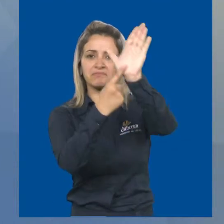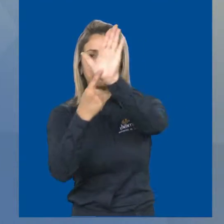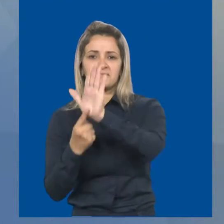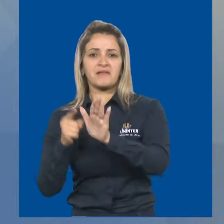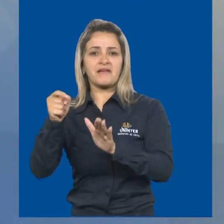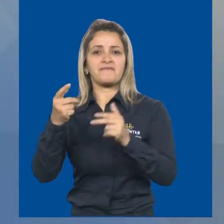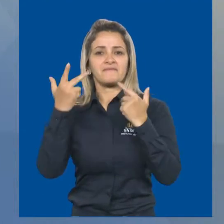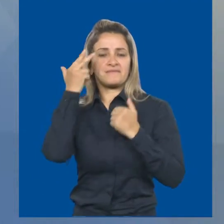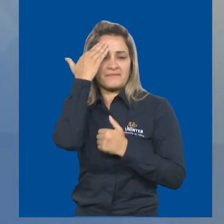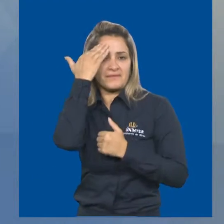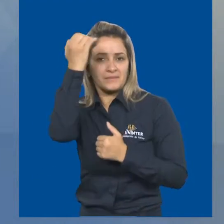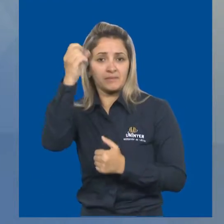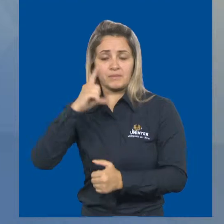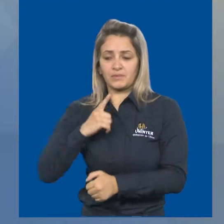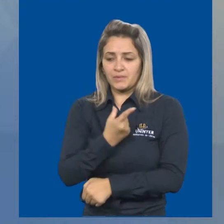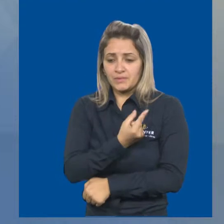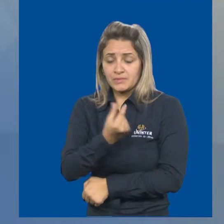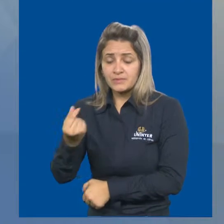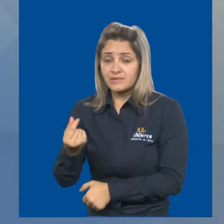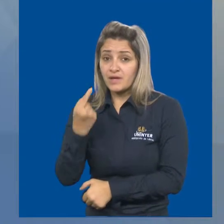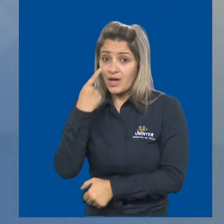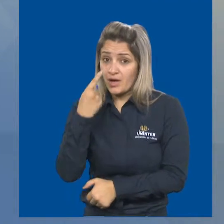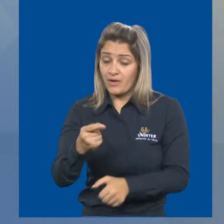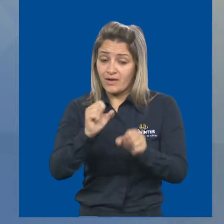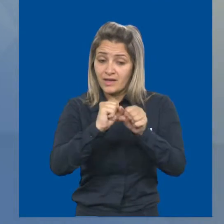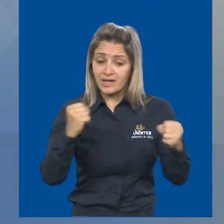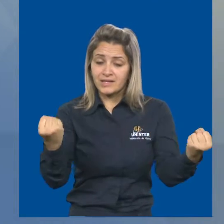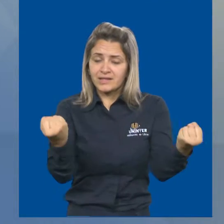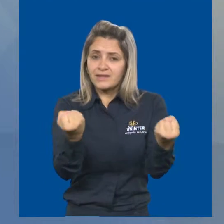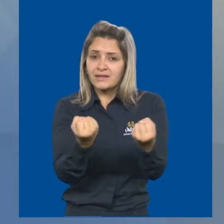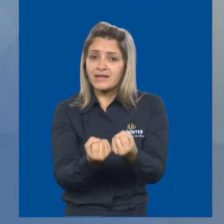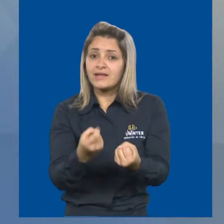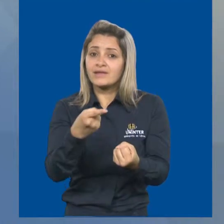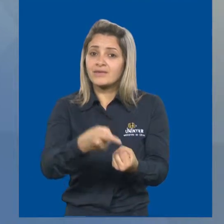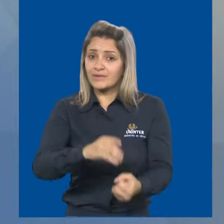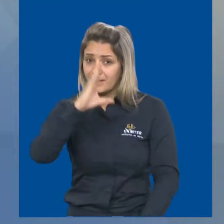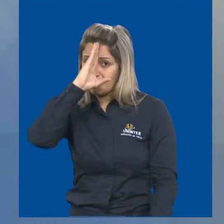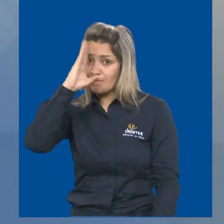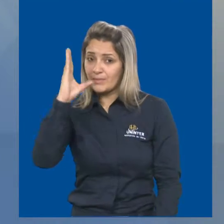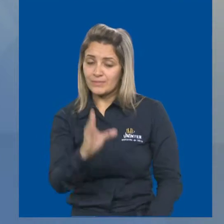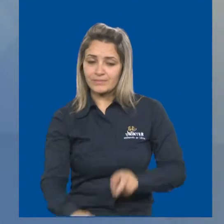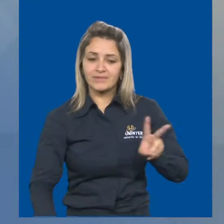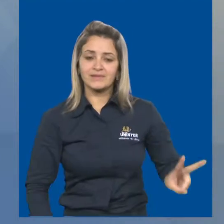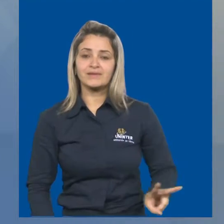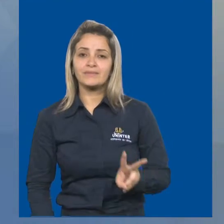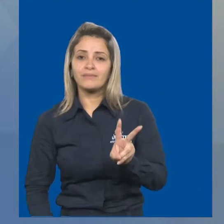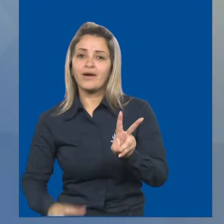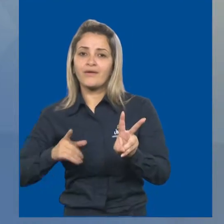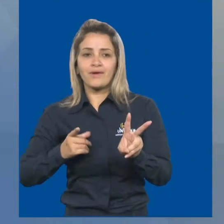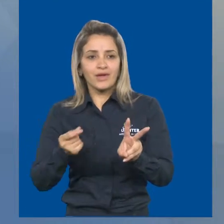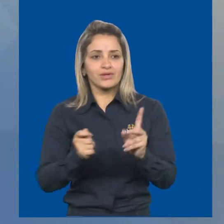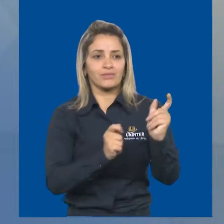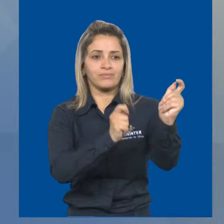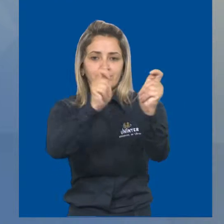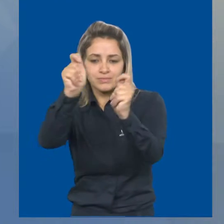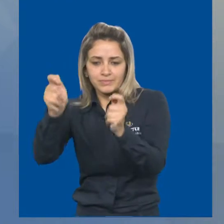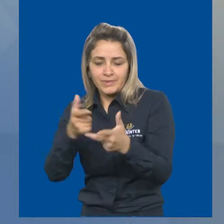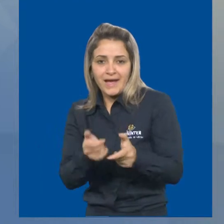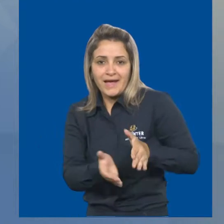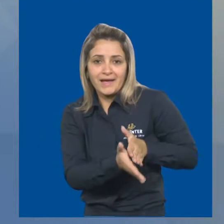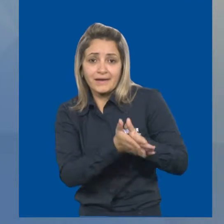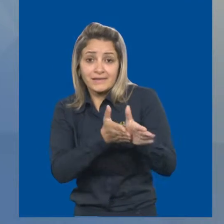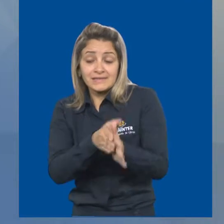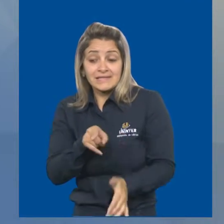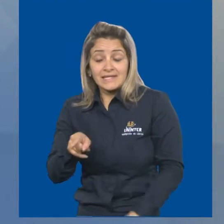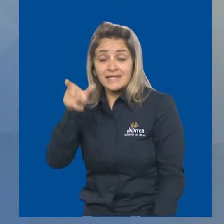dinheiro, isso numa sociedade que privilegia os valores consumistas. Ele é tido como um sujeito de